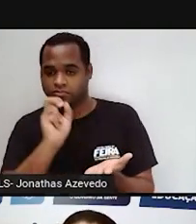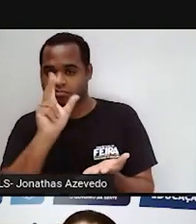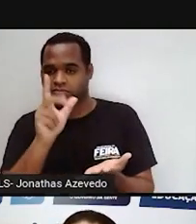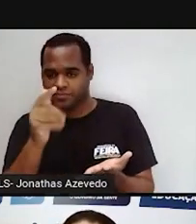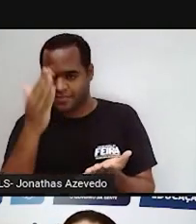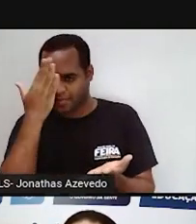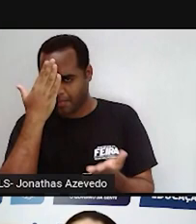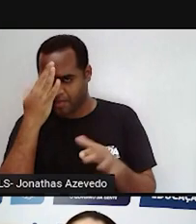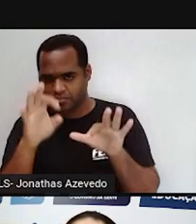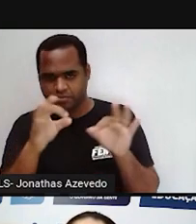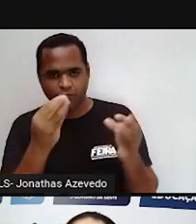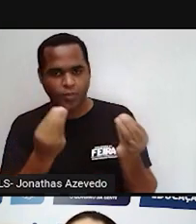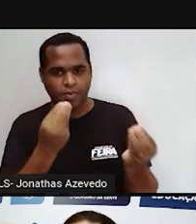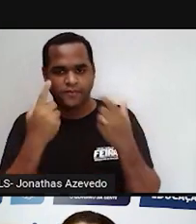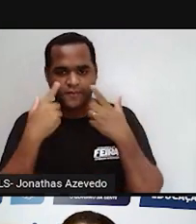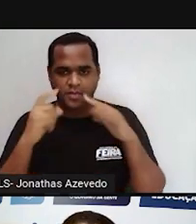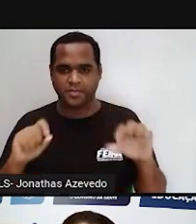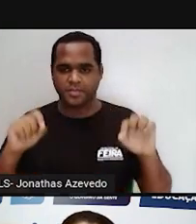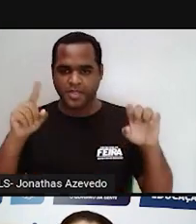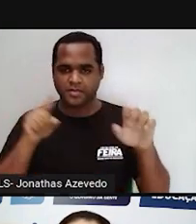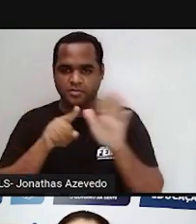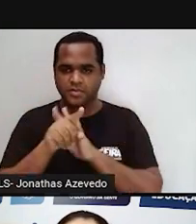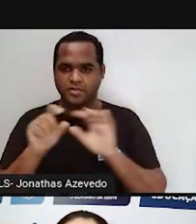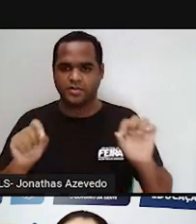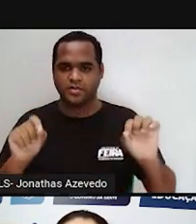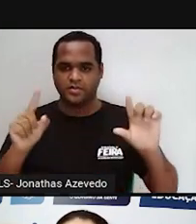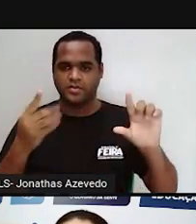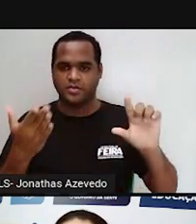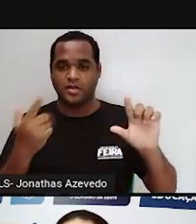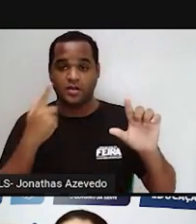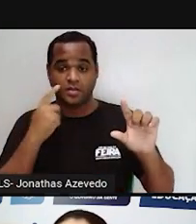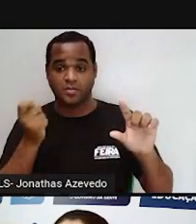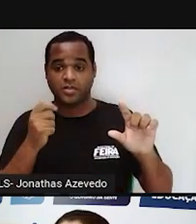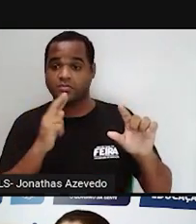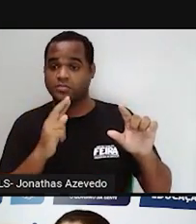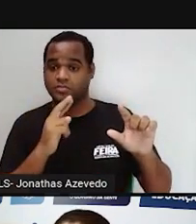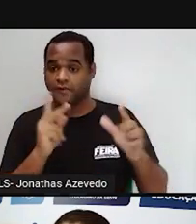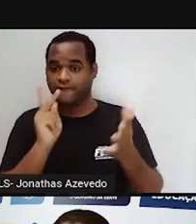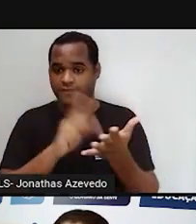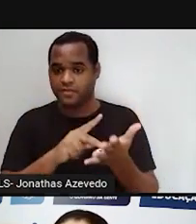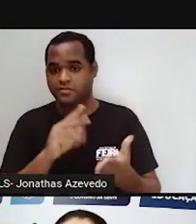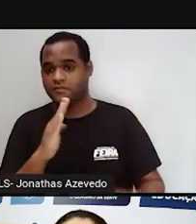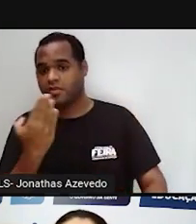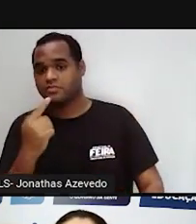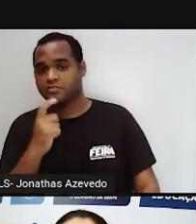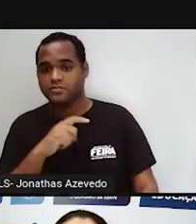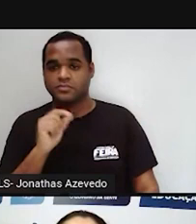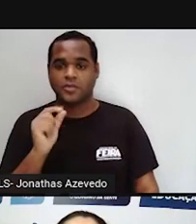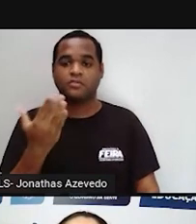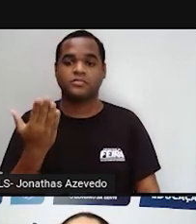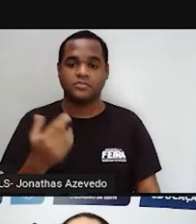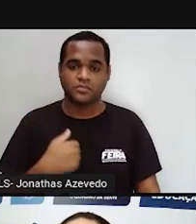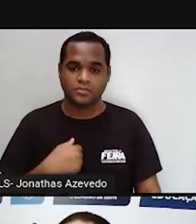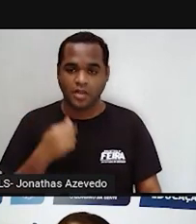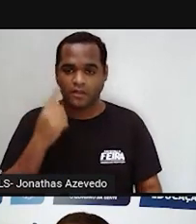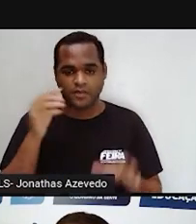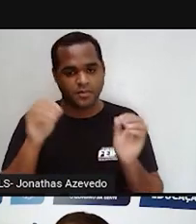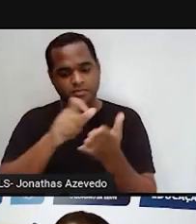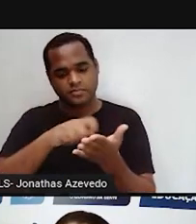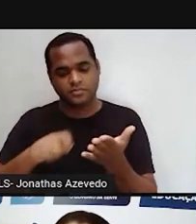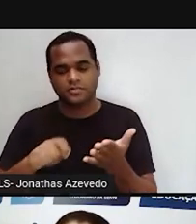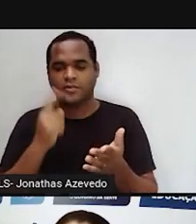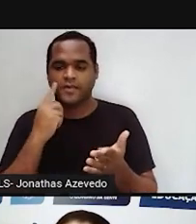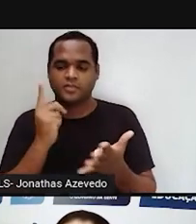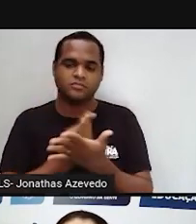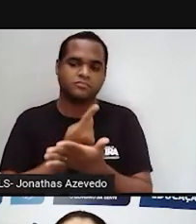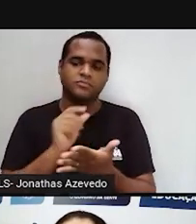sabem como é que funciona, né? Vai aparecer a pergunta aí na tela, vai ter a opção de resposta, verdadeira ou falso. Vocês vão anotar e no final a gente faz a